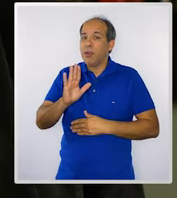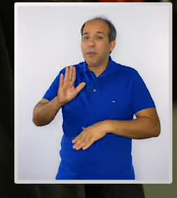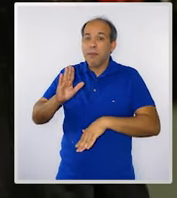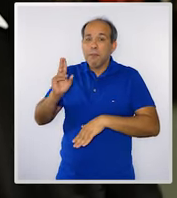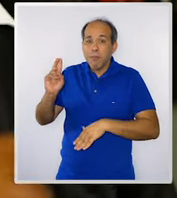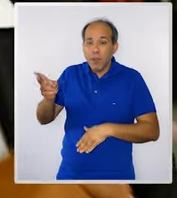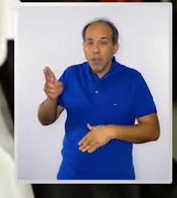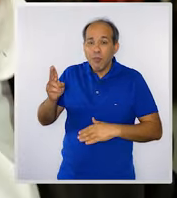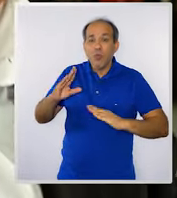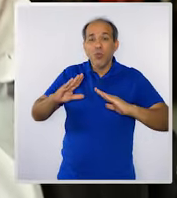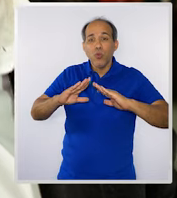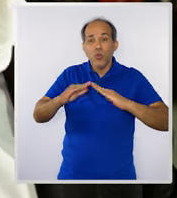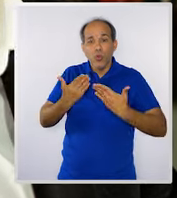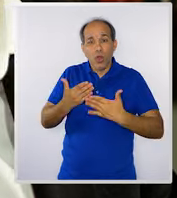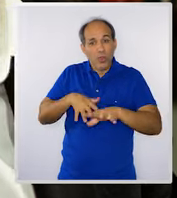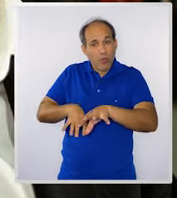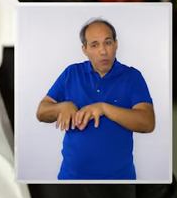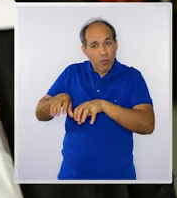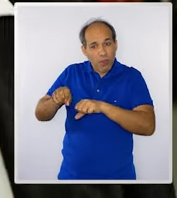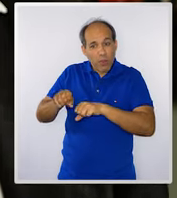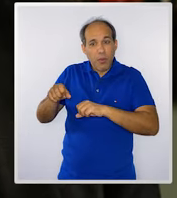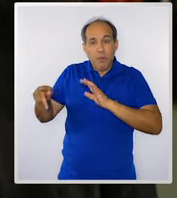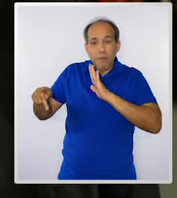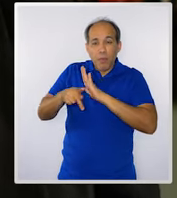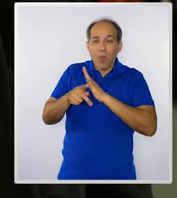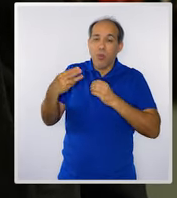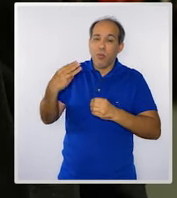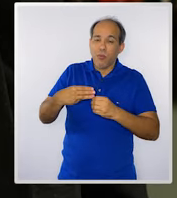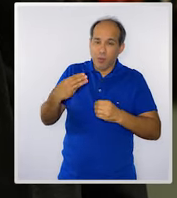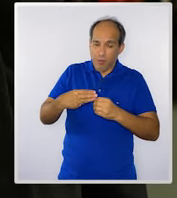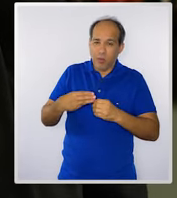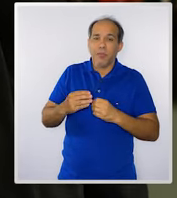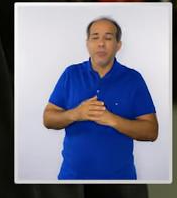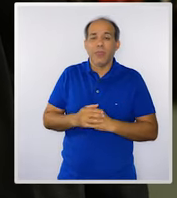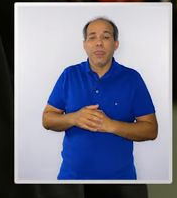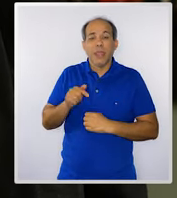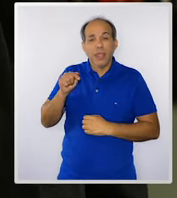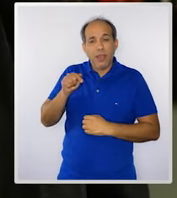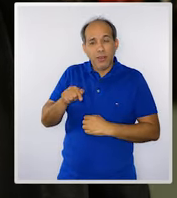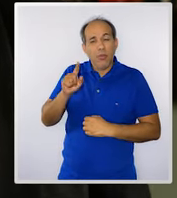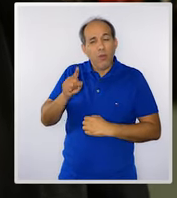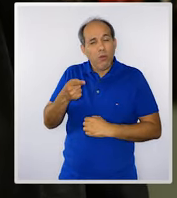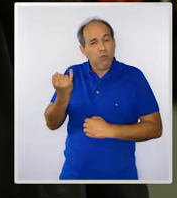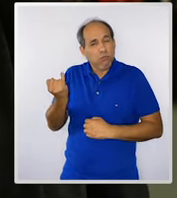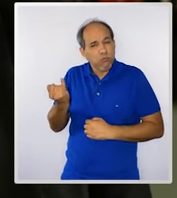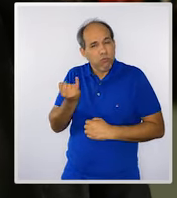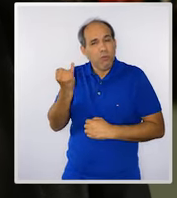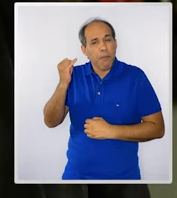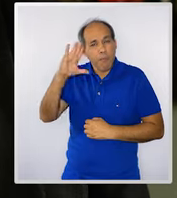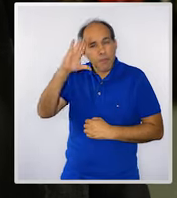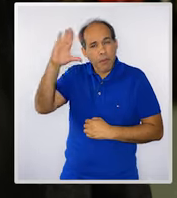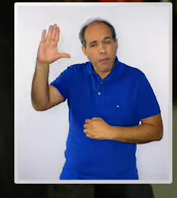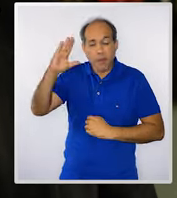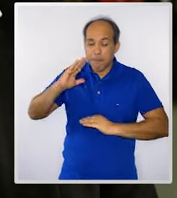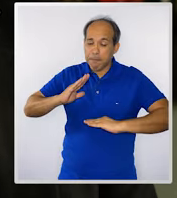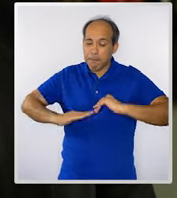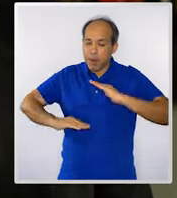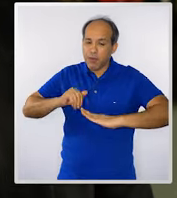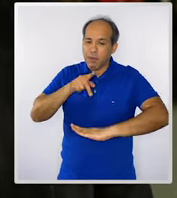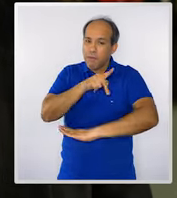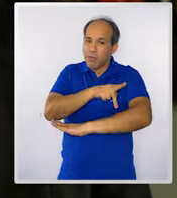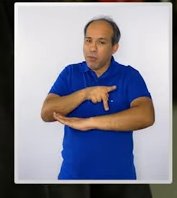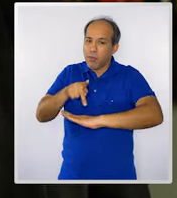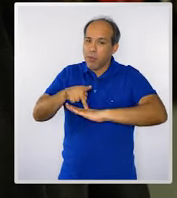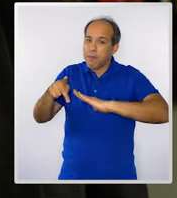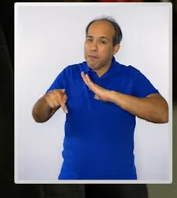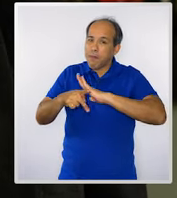Essa é proporcionada pela escola de formação lá do município, a SFAPEG. E isso é fundamental para a